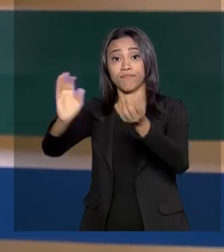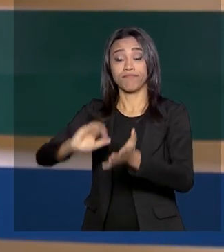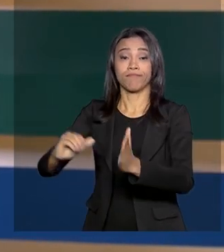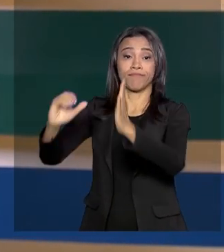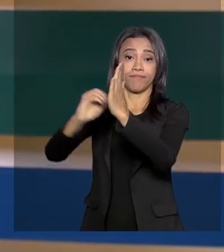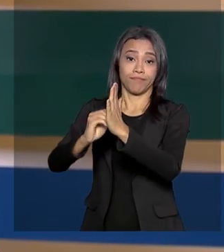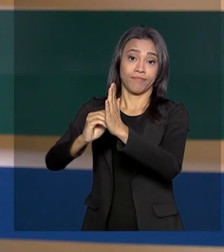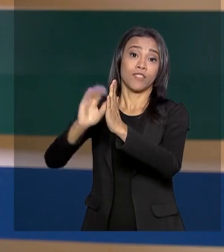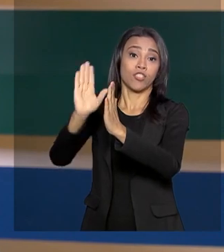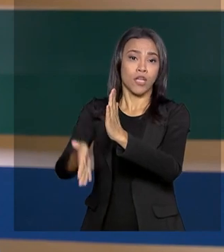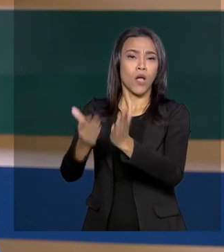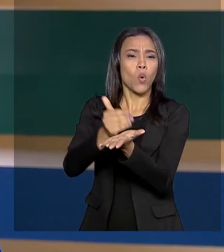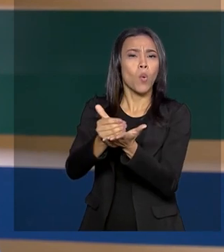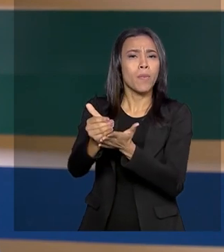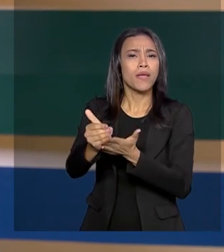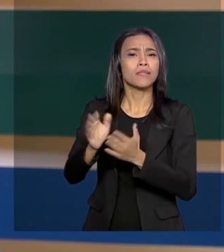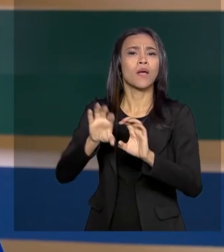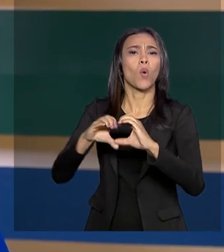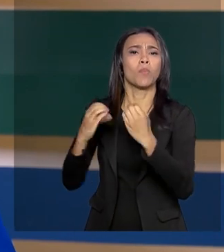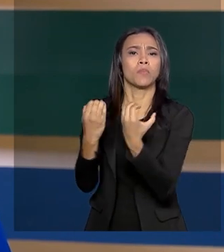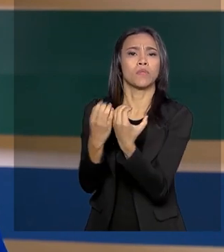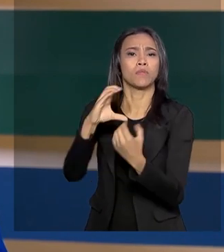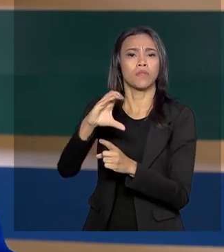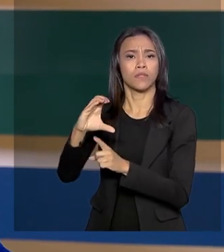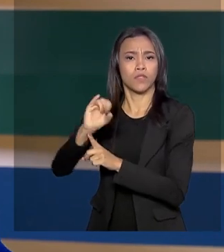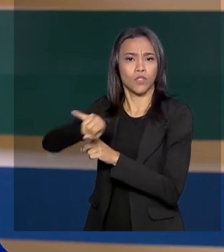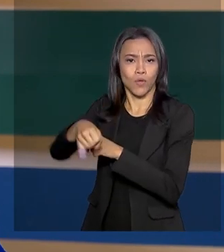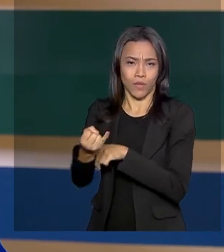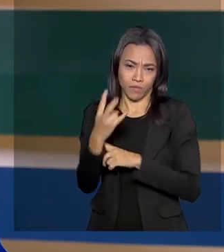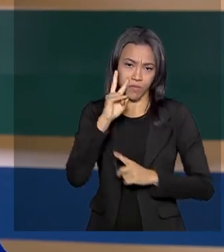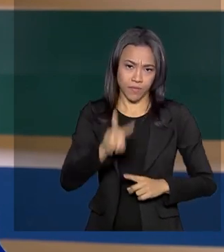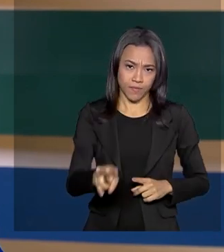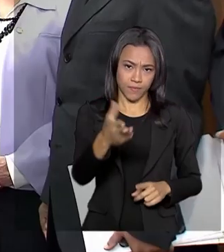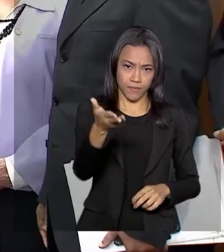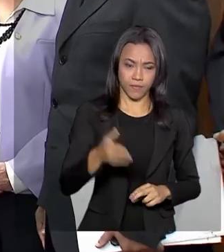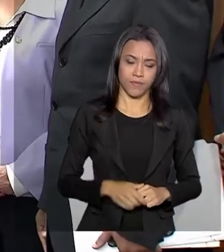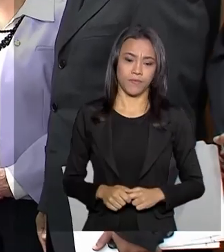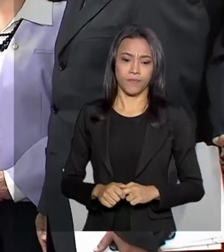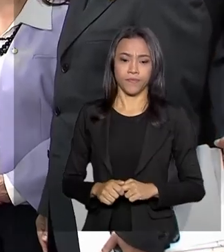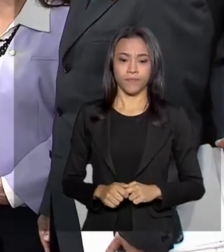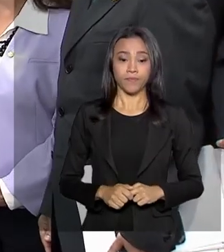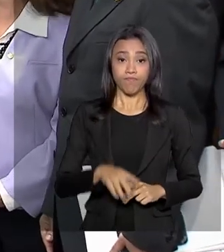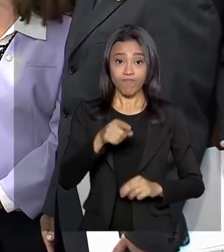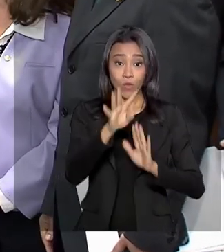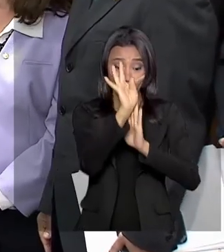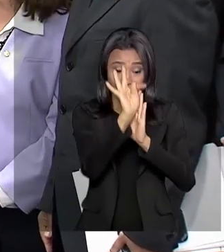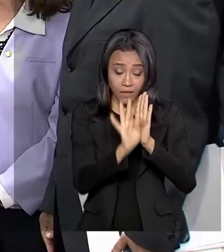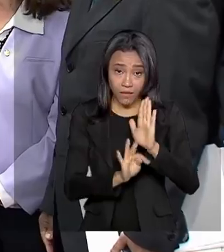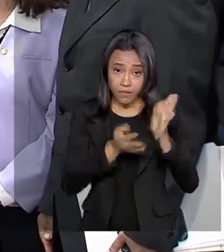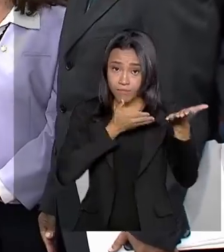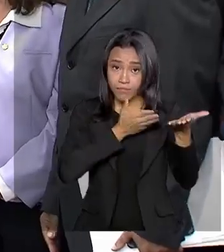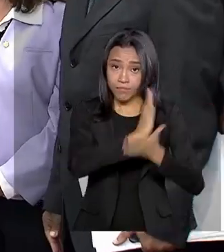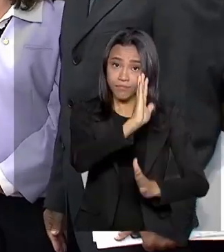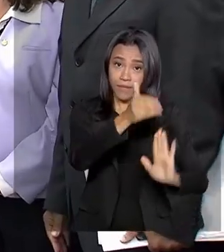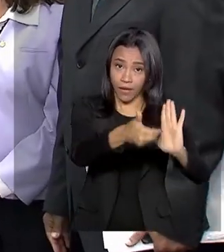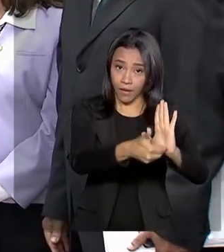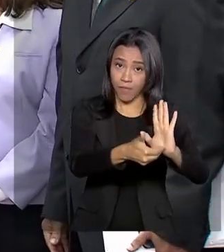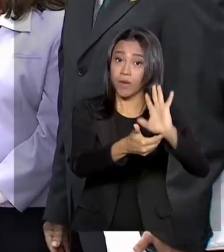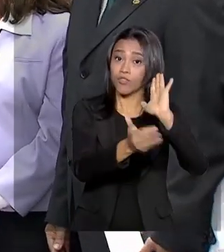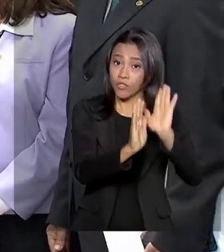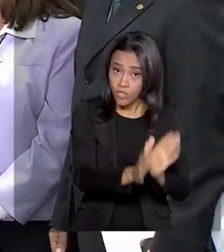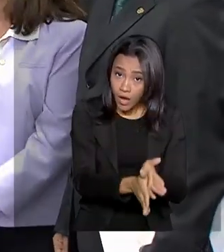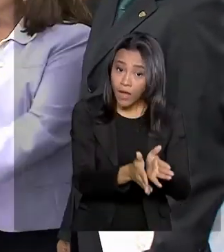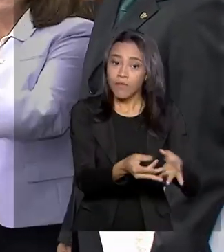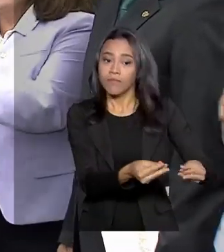etapa começa na Comissão de Constituição e Justiça. Vamos ver na reportagem. O texto aprovado na Câmara chegou ao